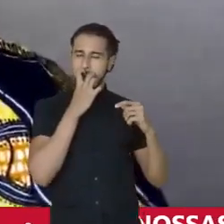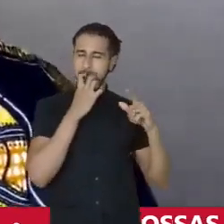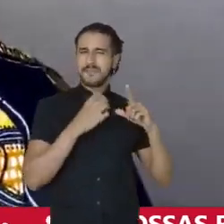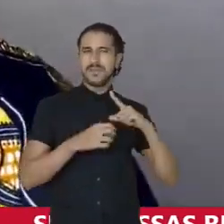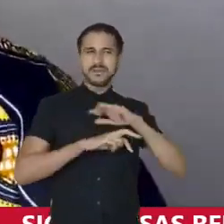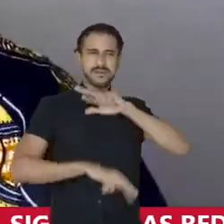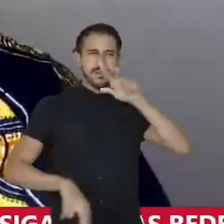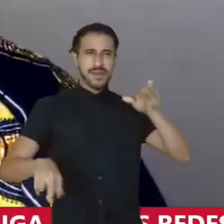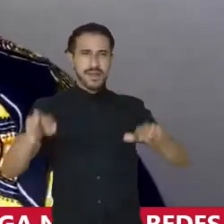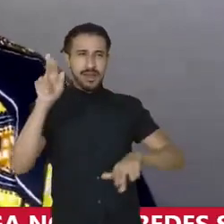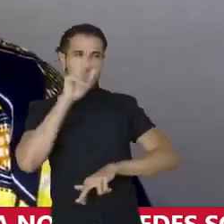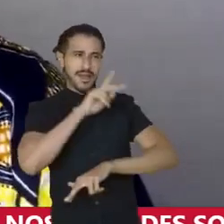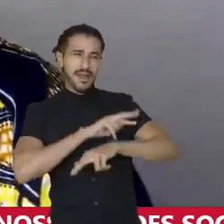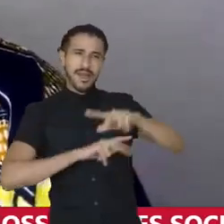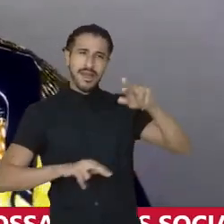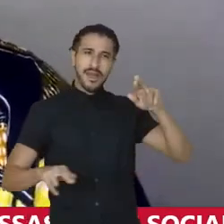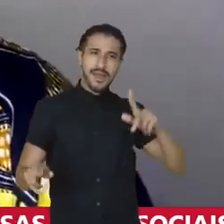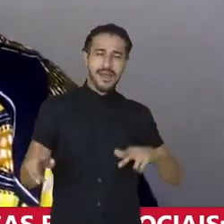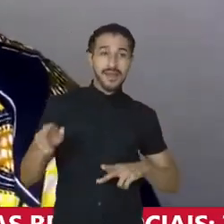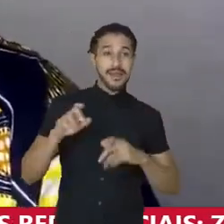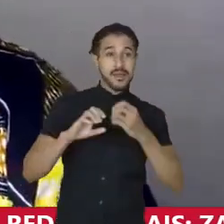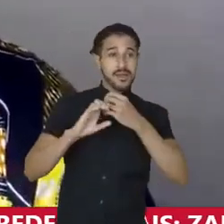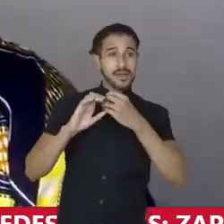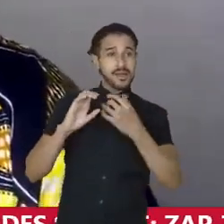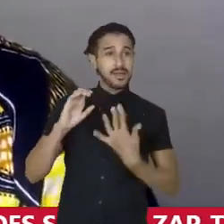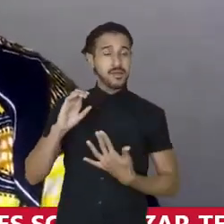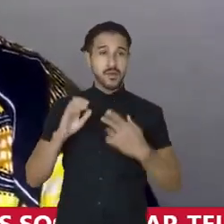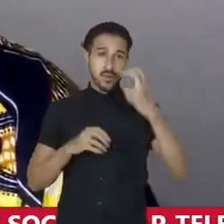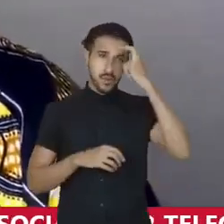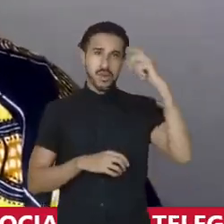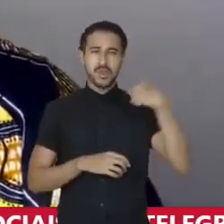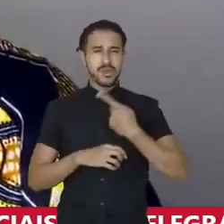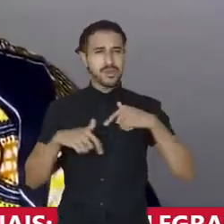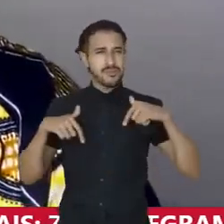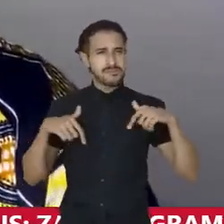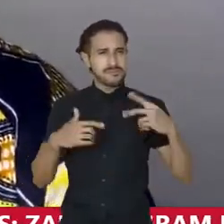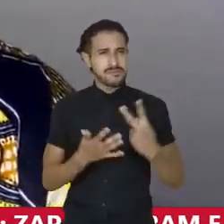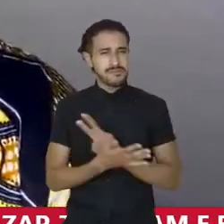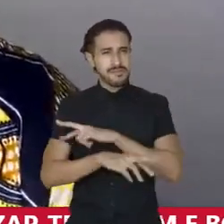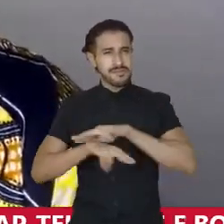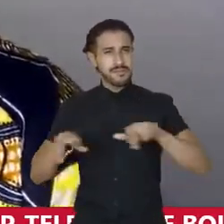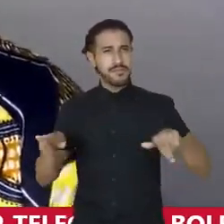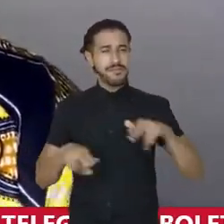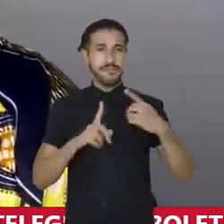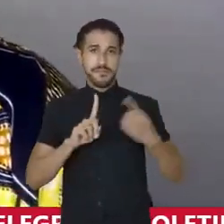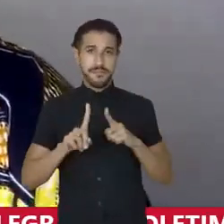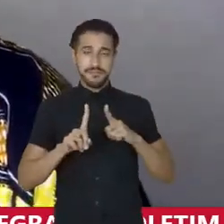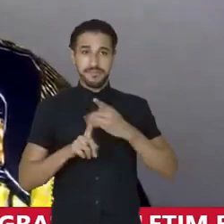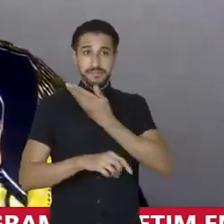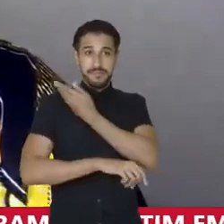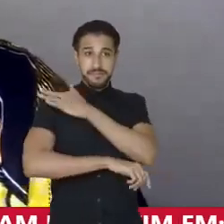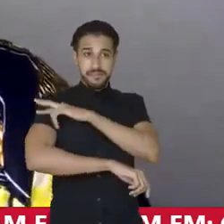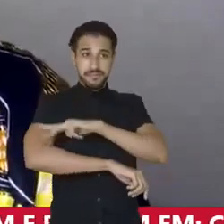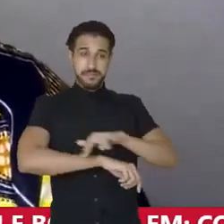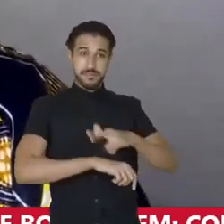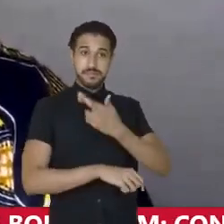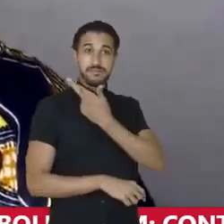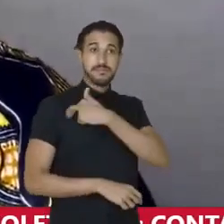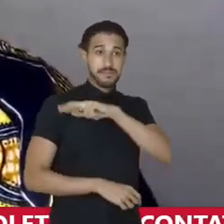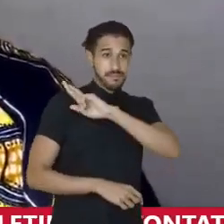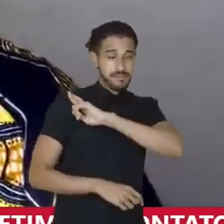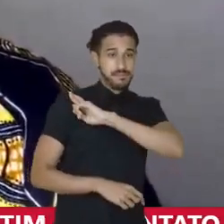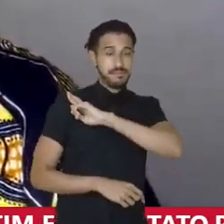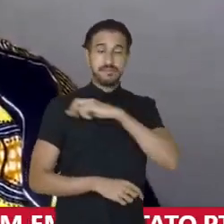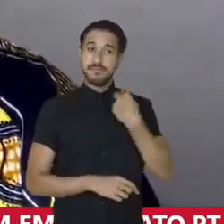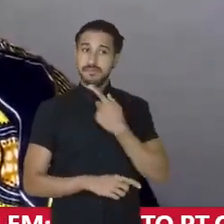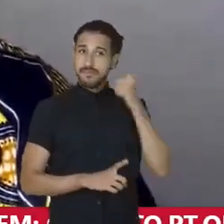essa multipúrícula culturalidade, a gente enfrenta muitos desafios como o racismo religioso. Então, a gente consegue